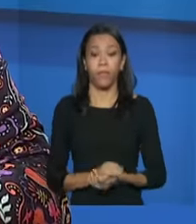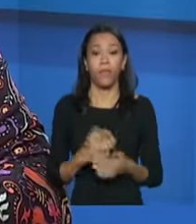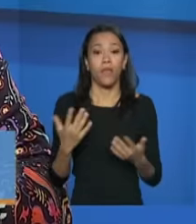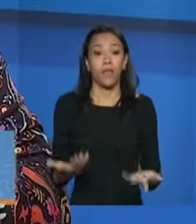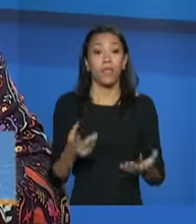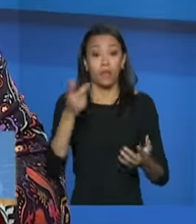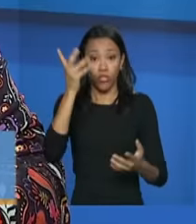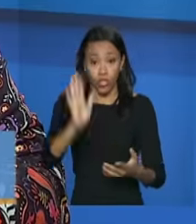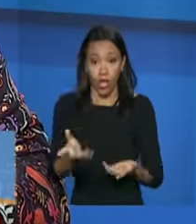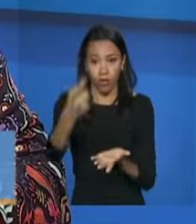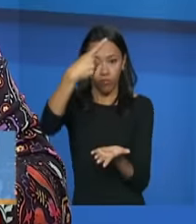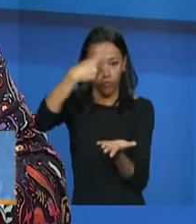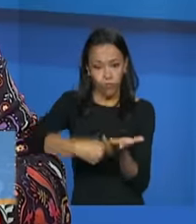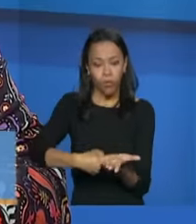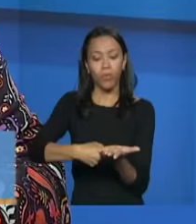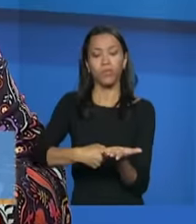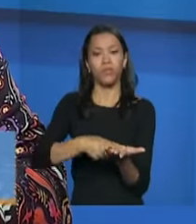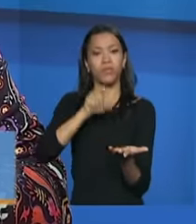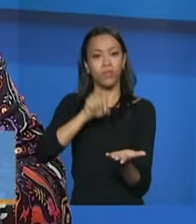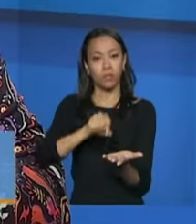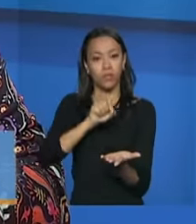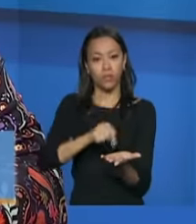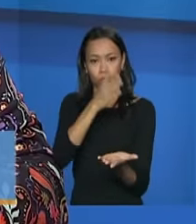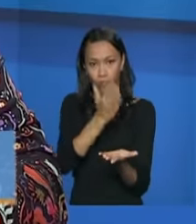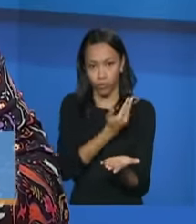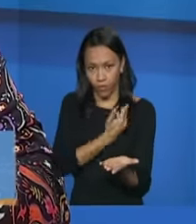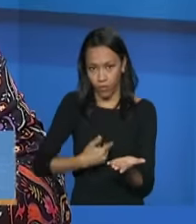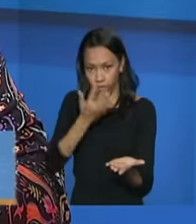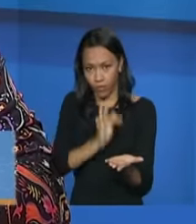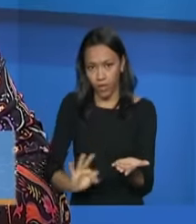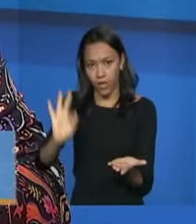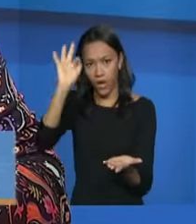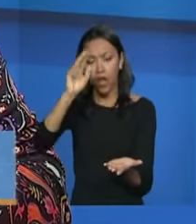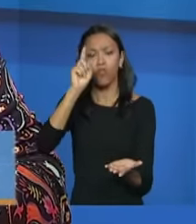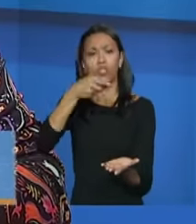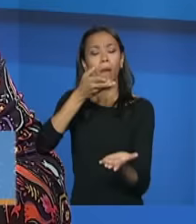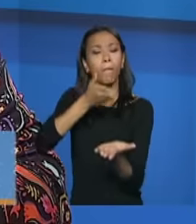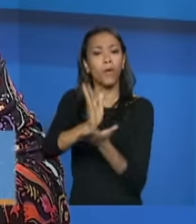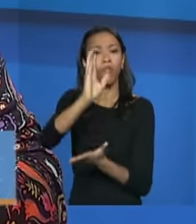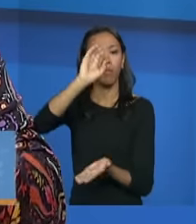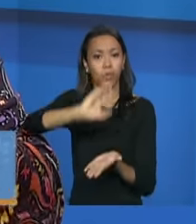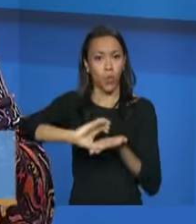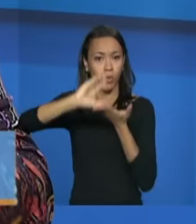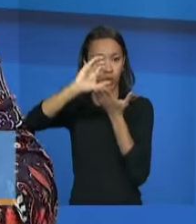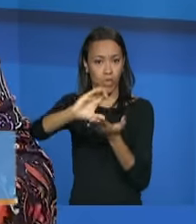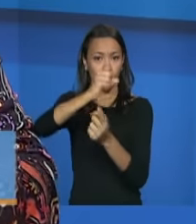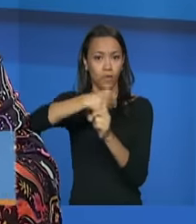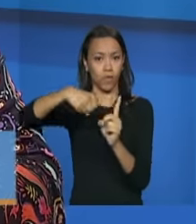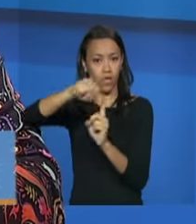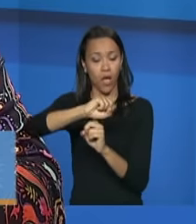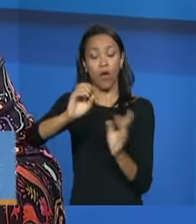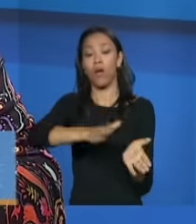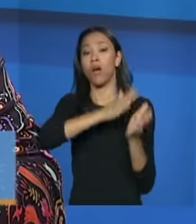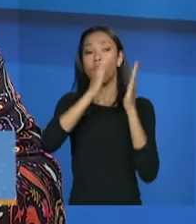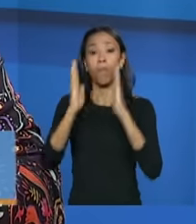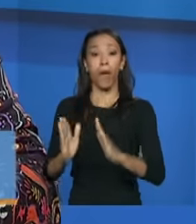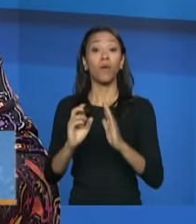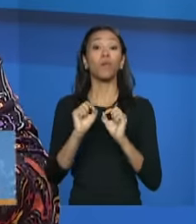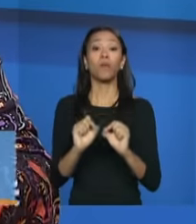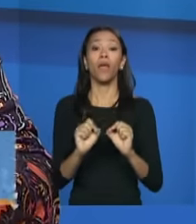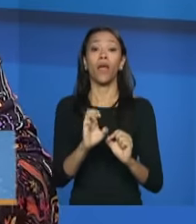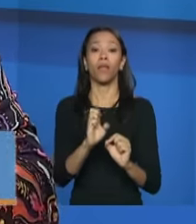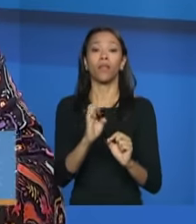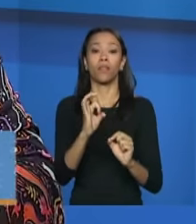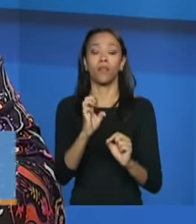federal na comissão entre gestores tripartite e no aprovado pelo conselho nacional de assistência social a etapa passa para os estados e